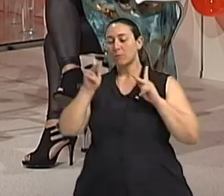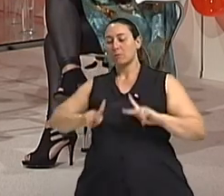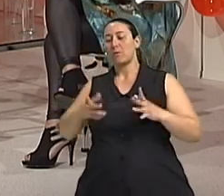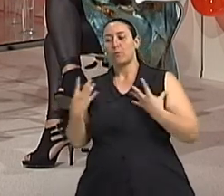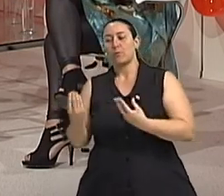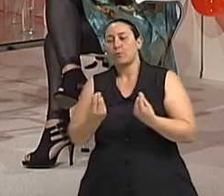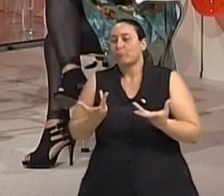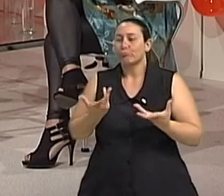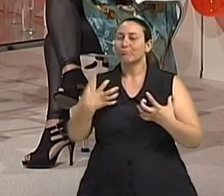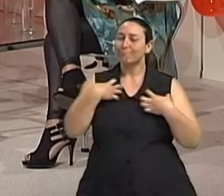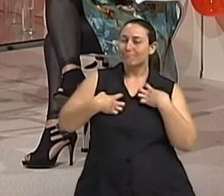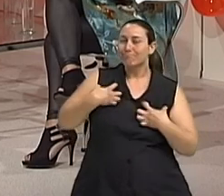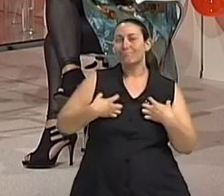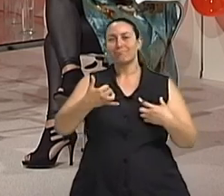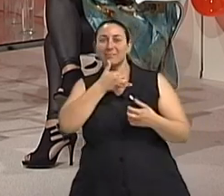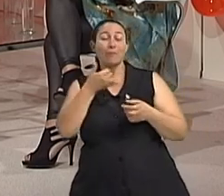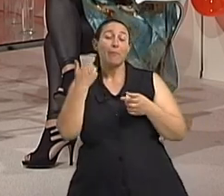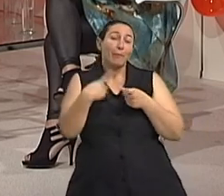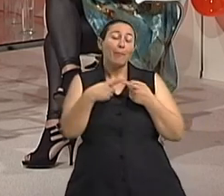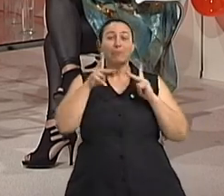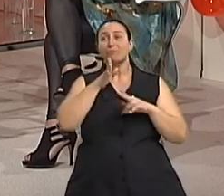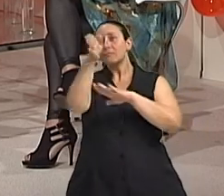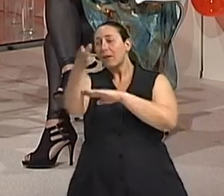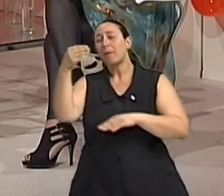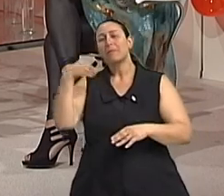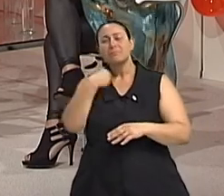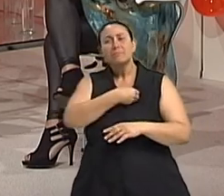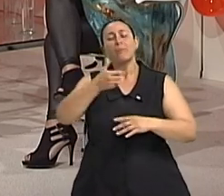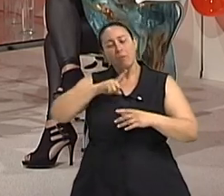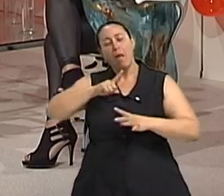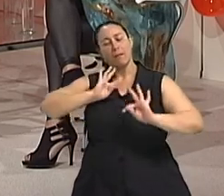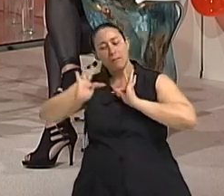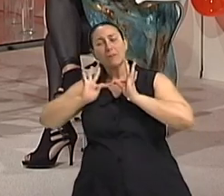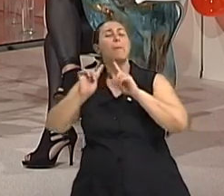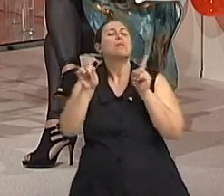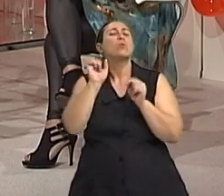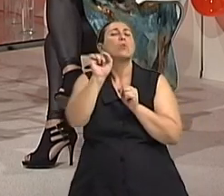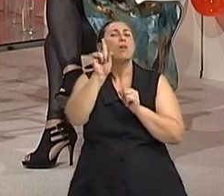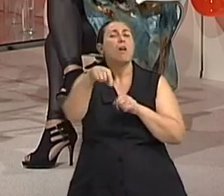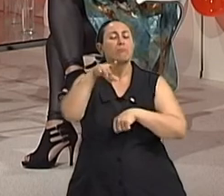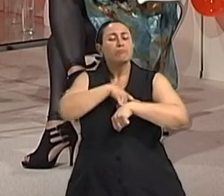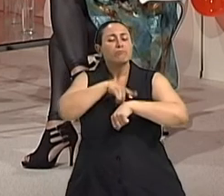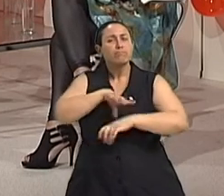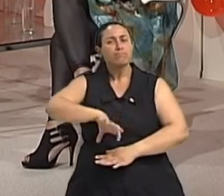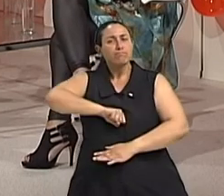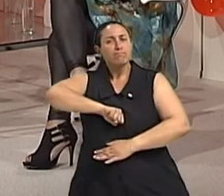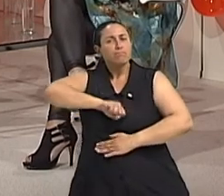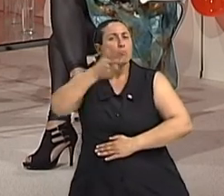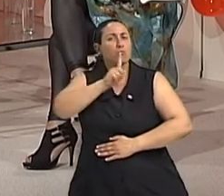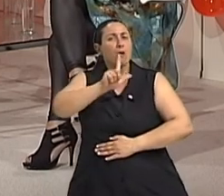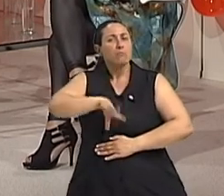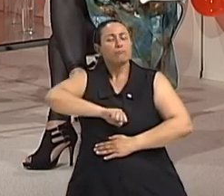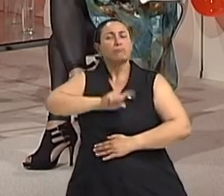as pessoas, graças a Deus, estão procurando tratamento, mas afinal, o que é a incontinência urinária? Bem,